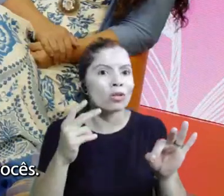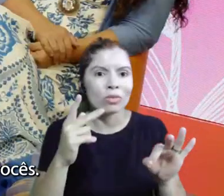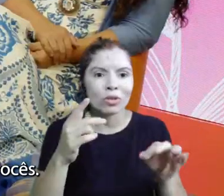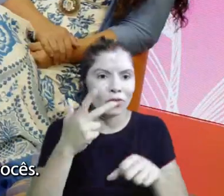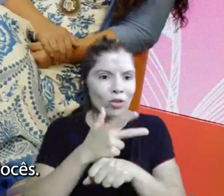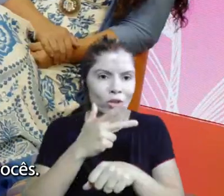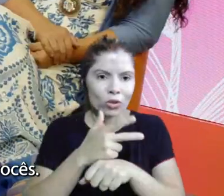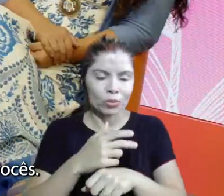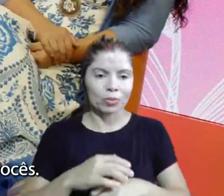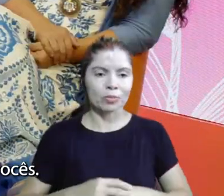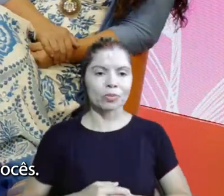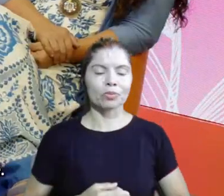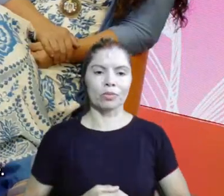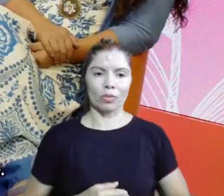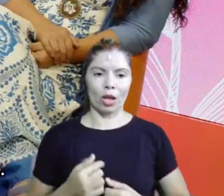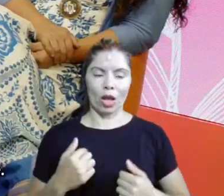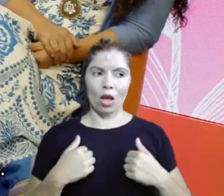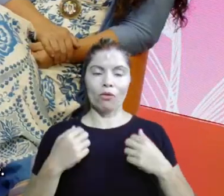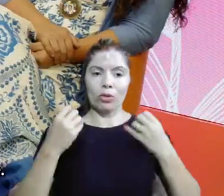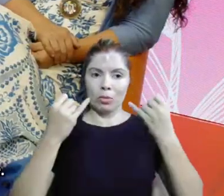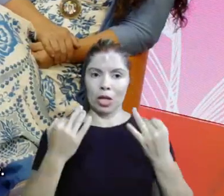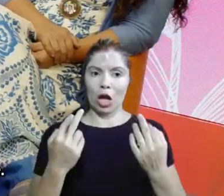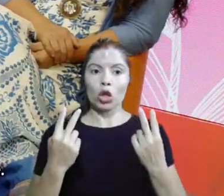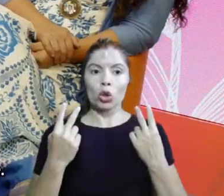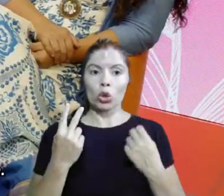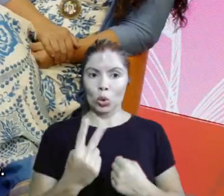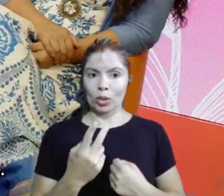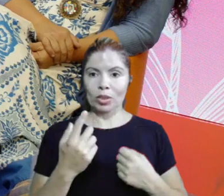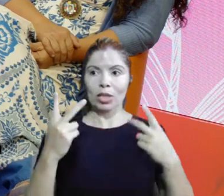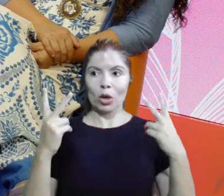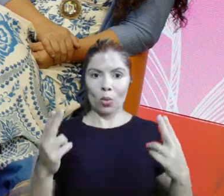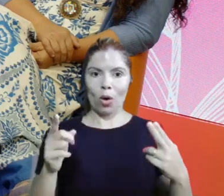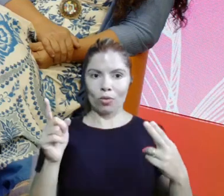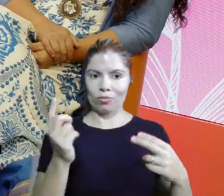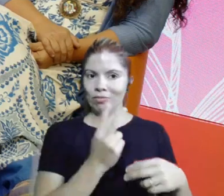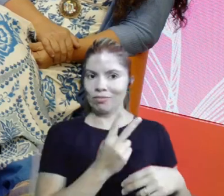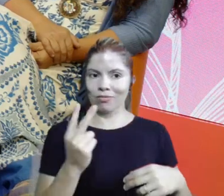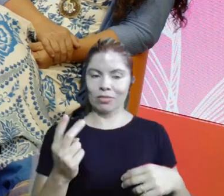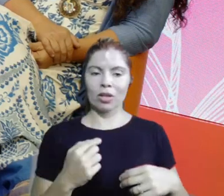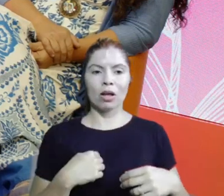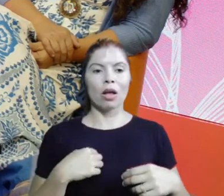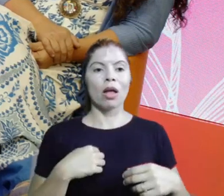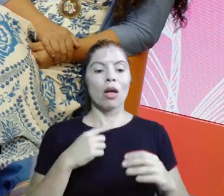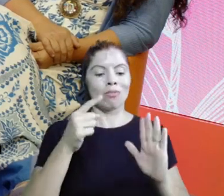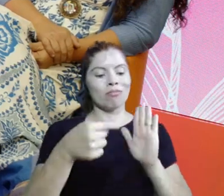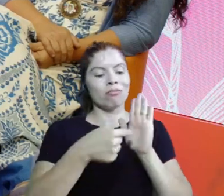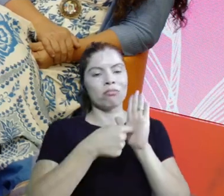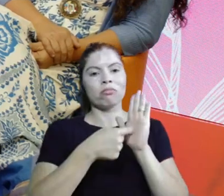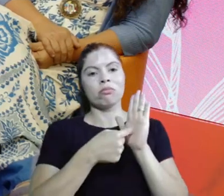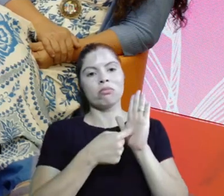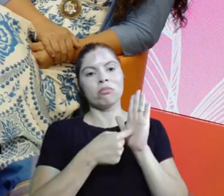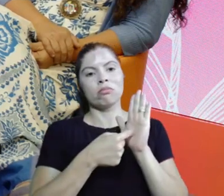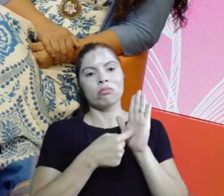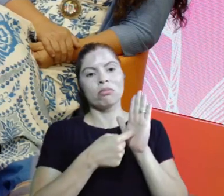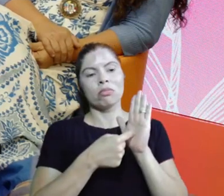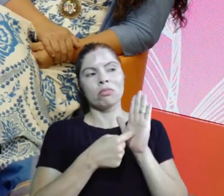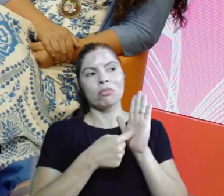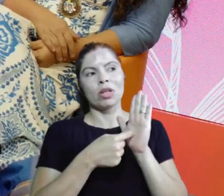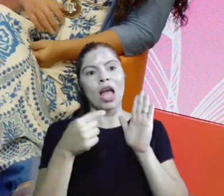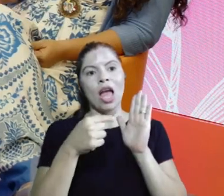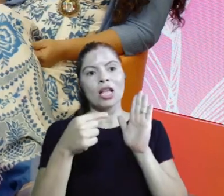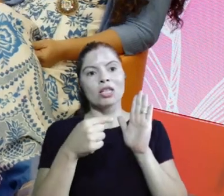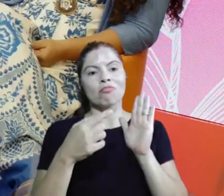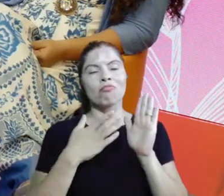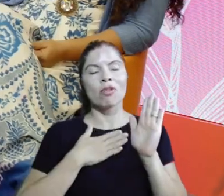Ninha, eu vou usar duas falas de vocês. Primeiro, o propósito que você disse, eu acho que o propósito nos inspira todos